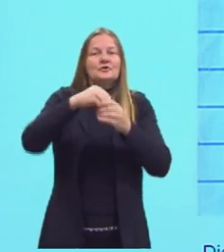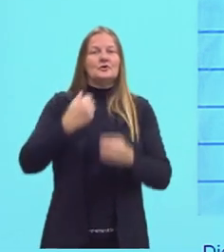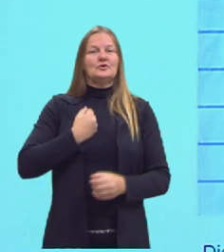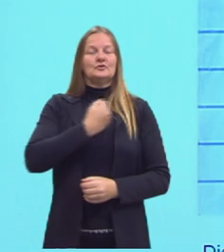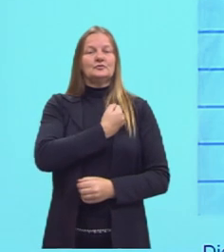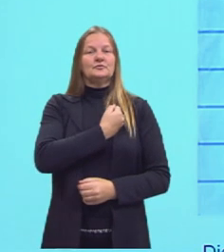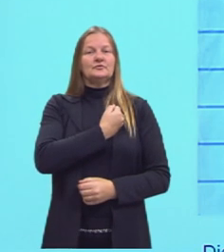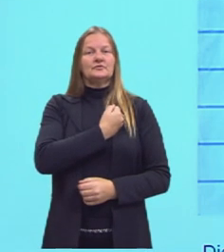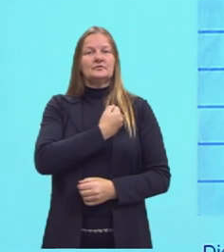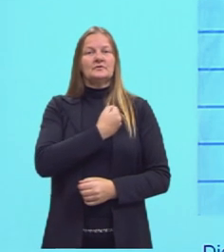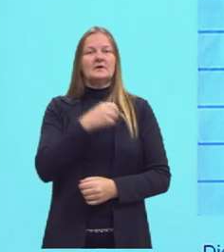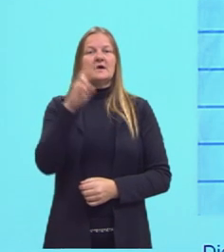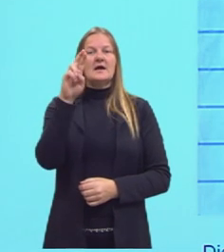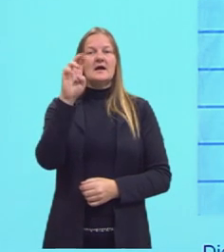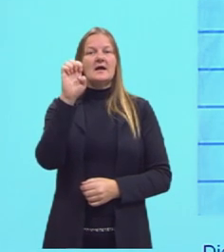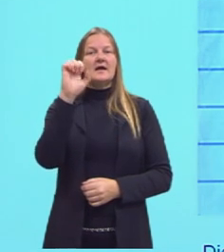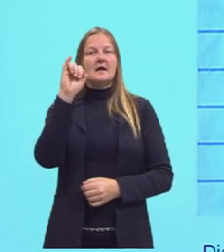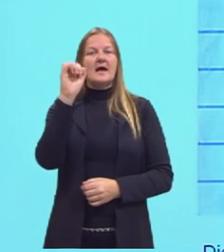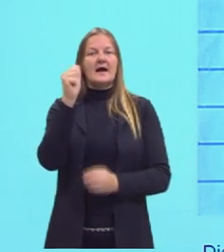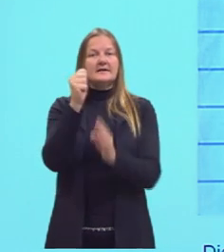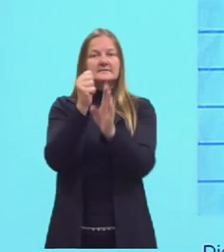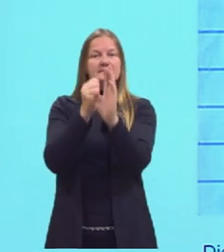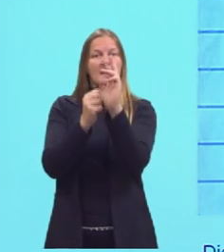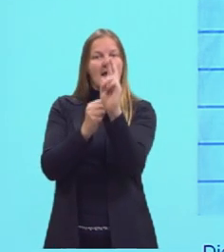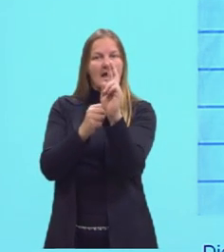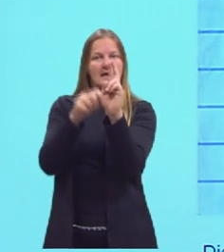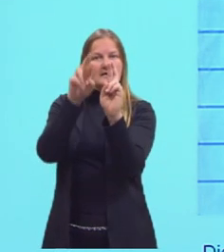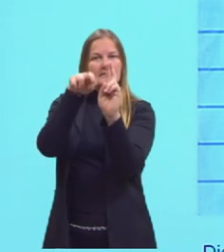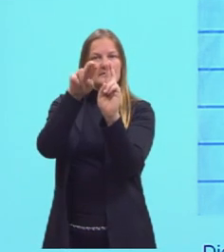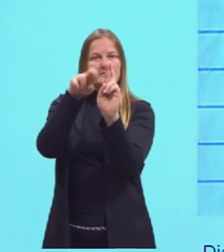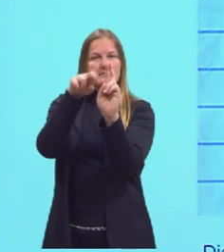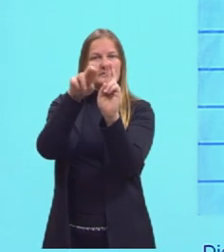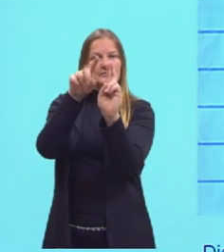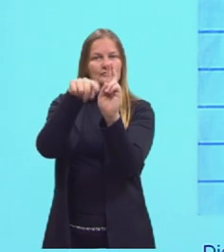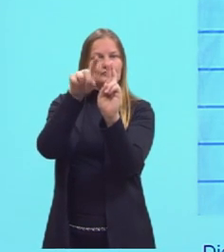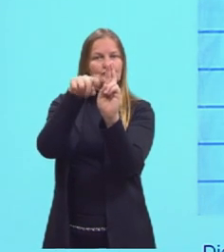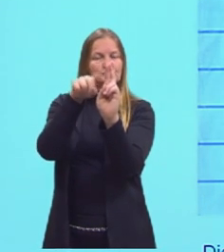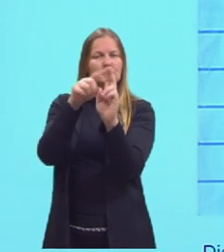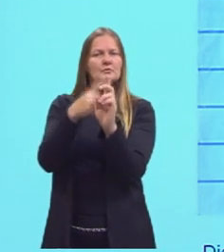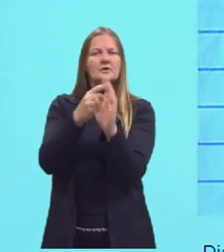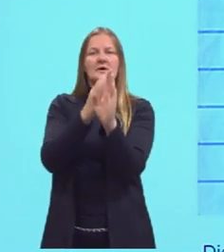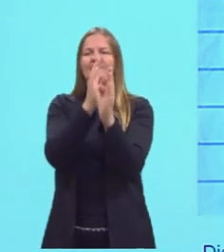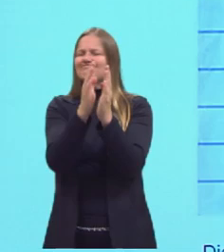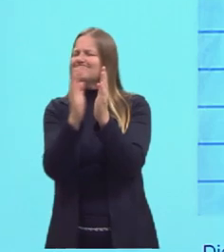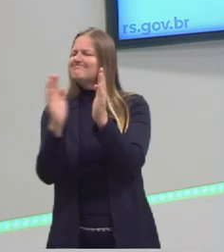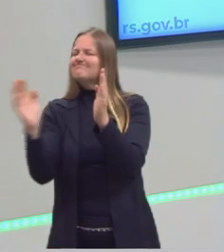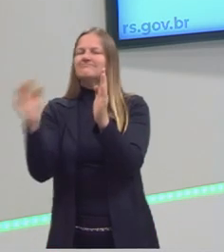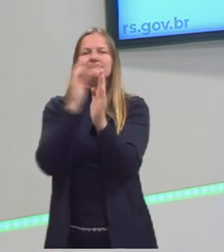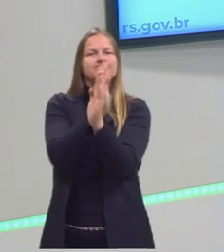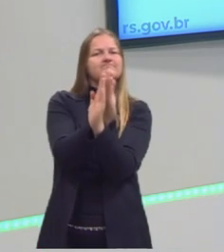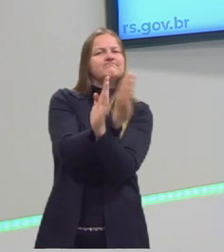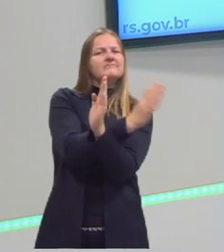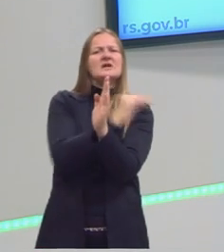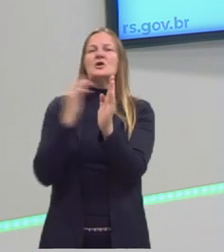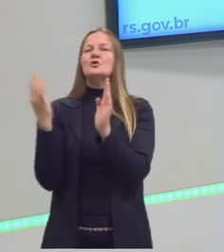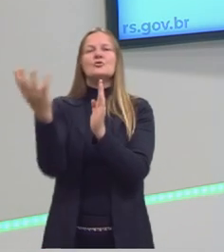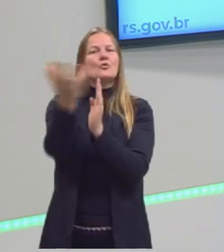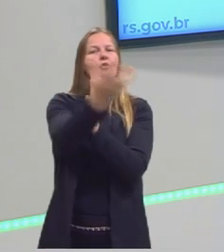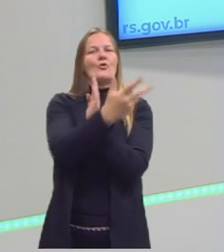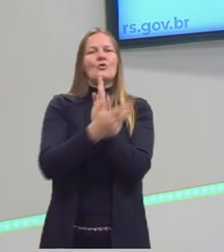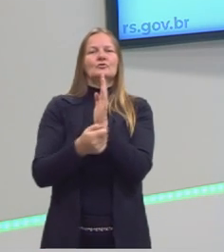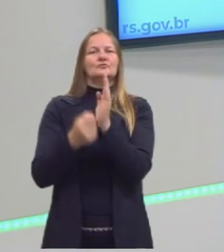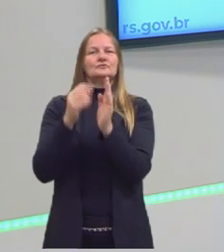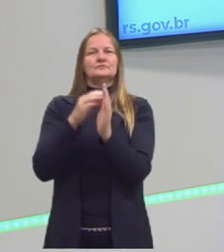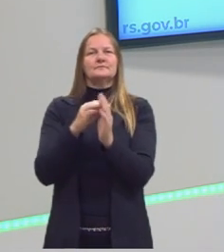reais, representados, então, pelo R. Os reais, eles envolvem todos esses valores. Aqui ao lado,